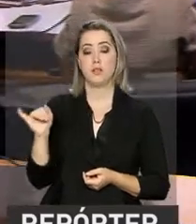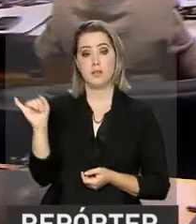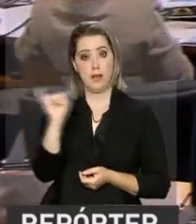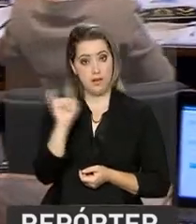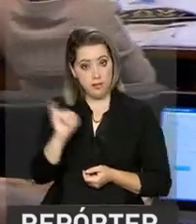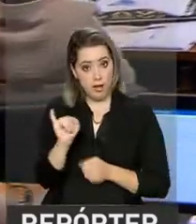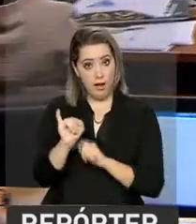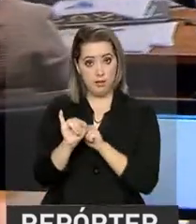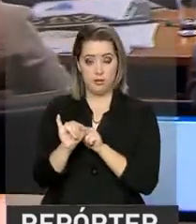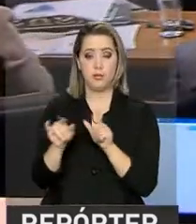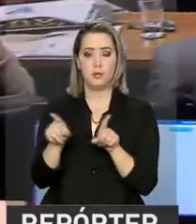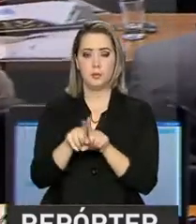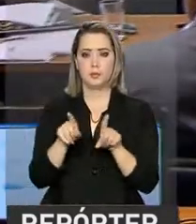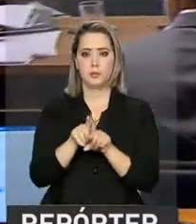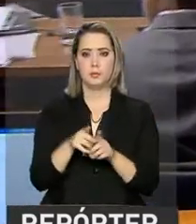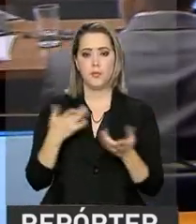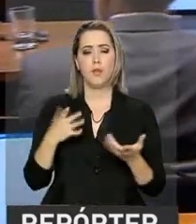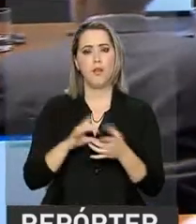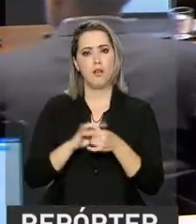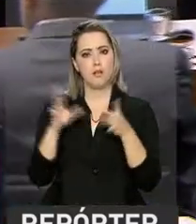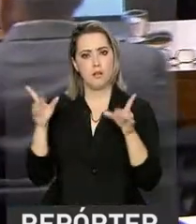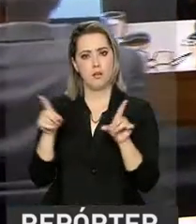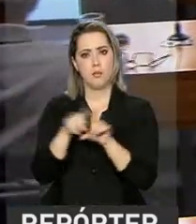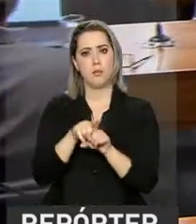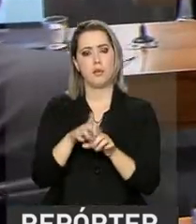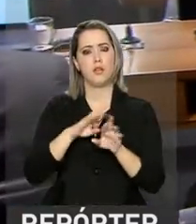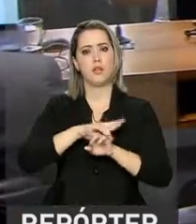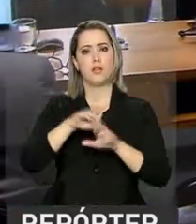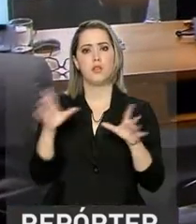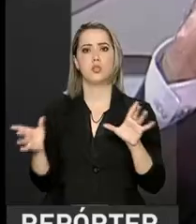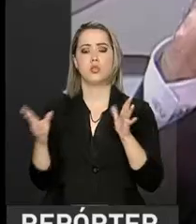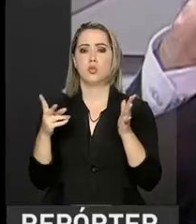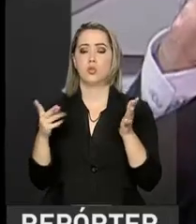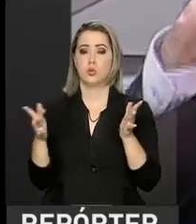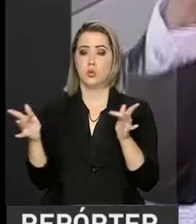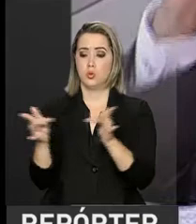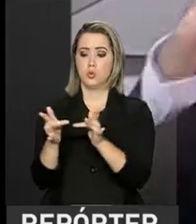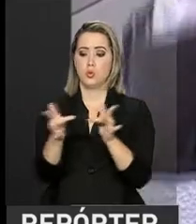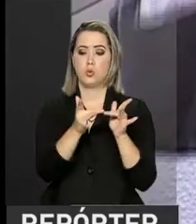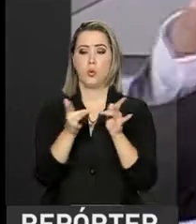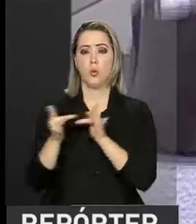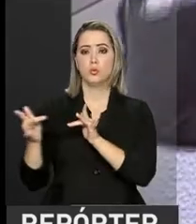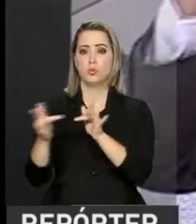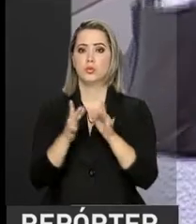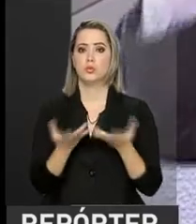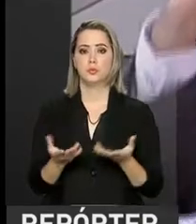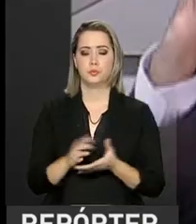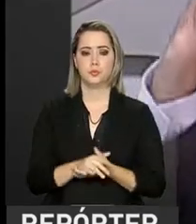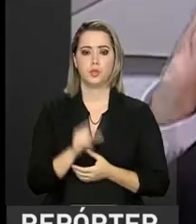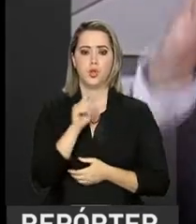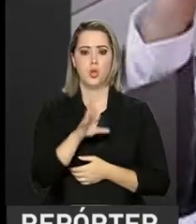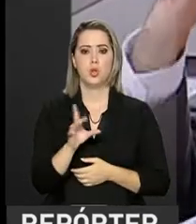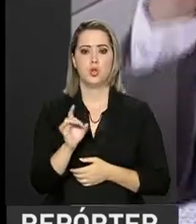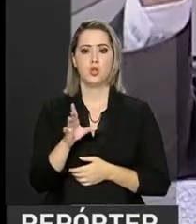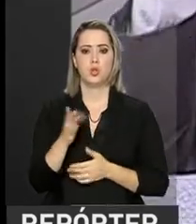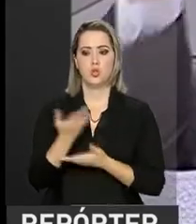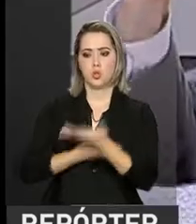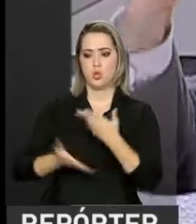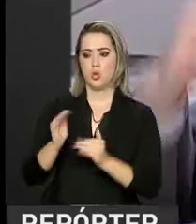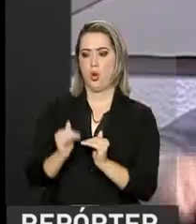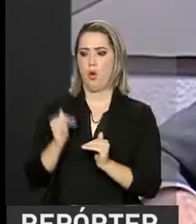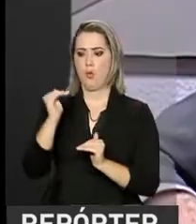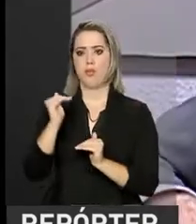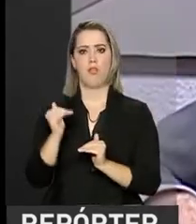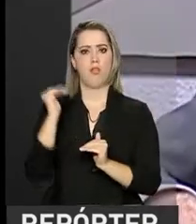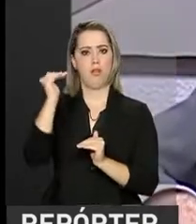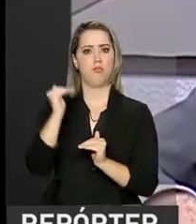também a favor da autonomia das negociações coletivas. Você não tem negociação só para aumentar, se houvesse negociação só para